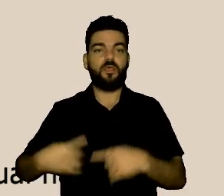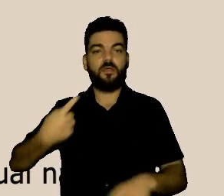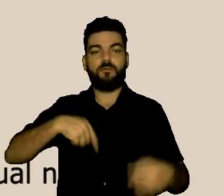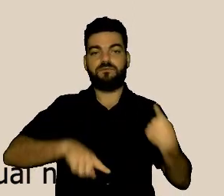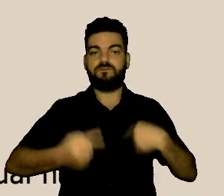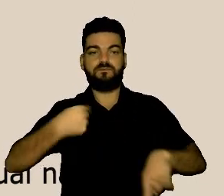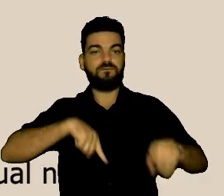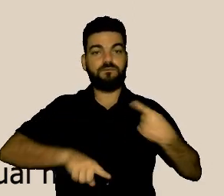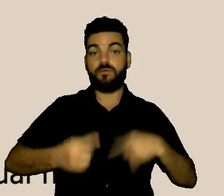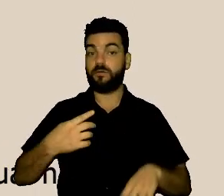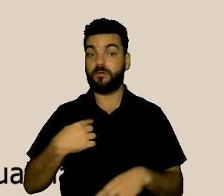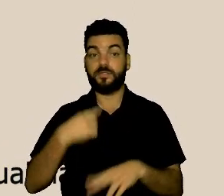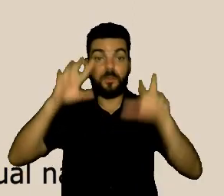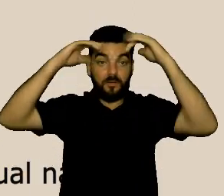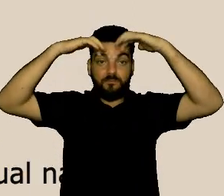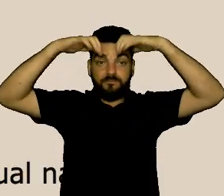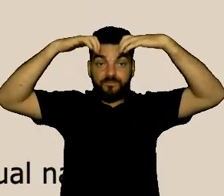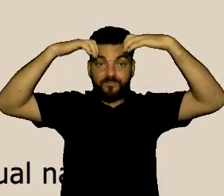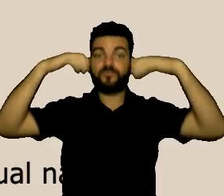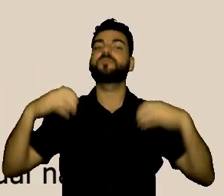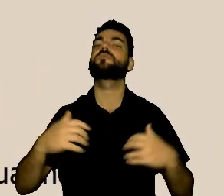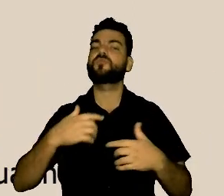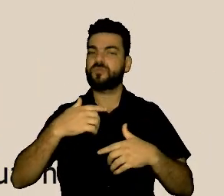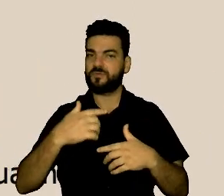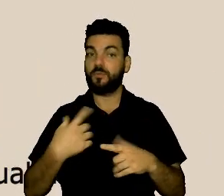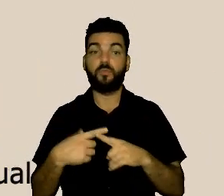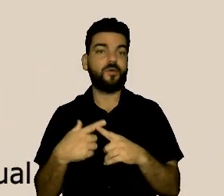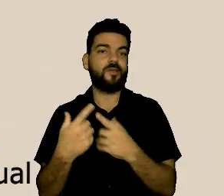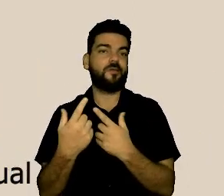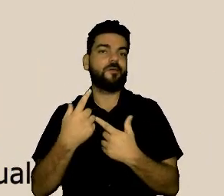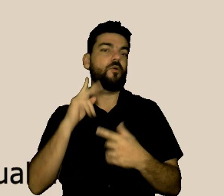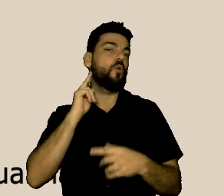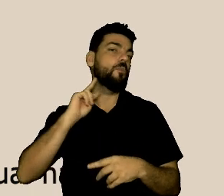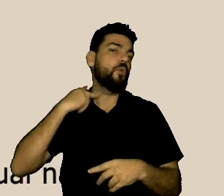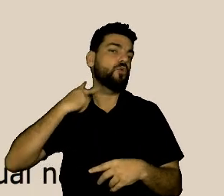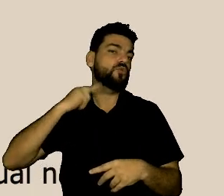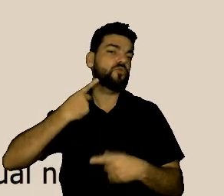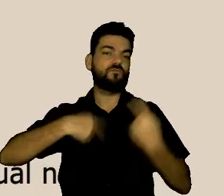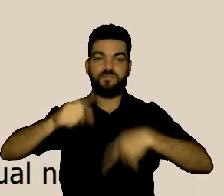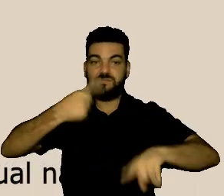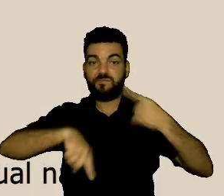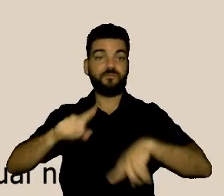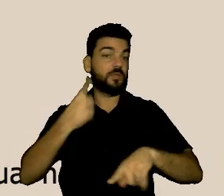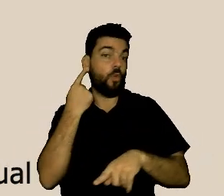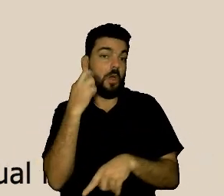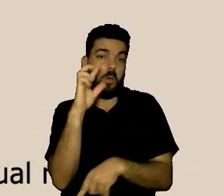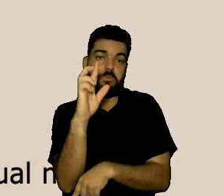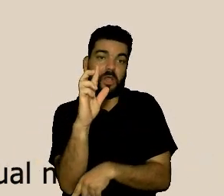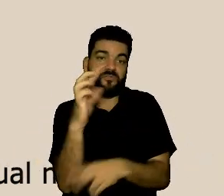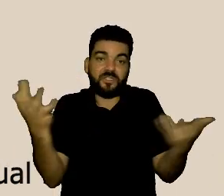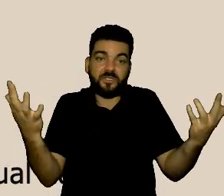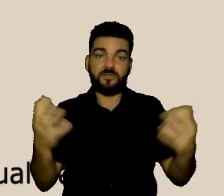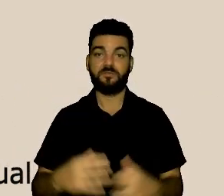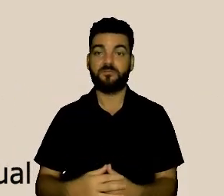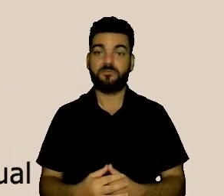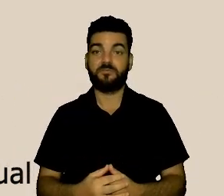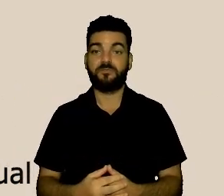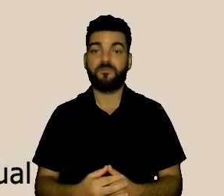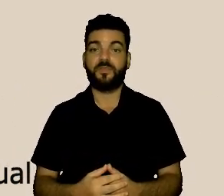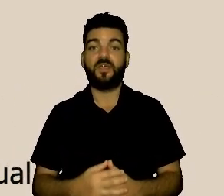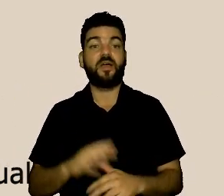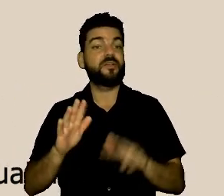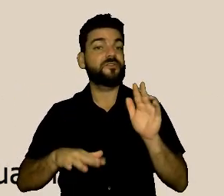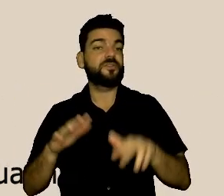hormonais, naturais, da gestação, pode ser que naquele momento tenha tido ou assediado uma